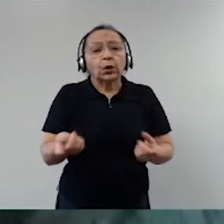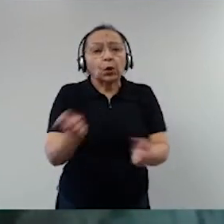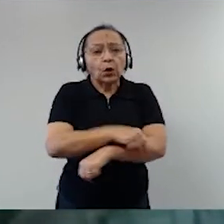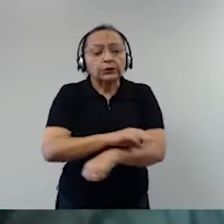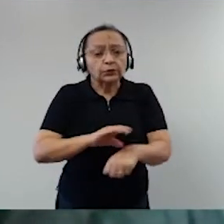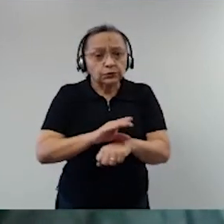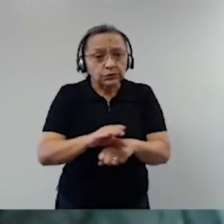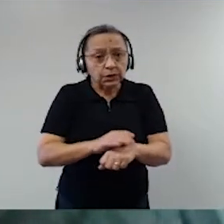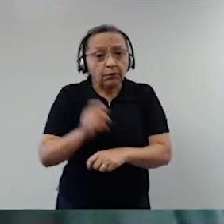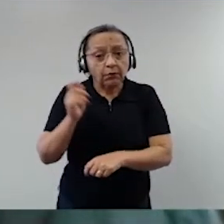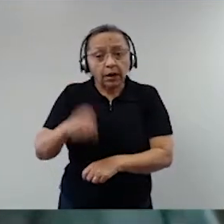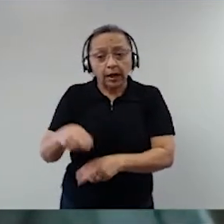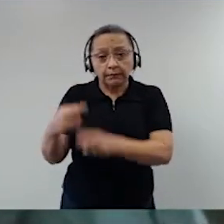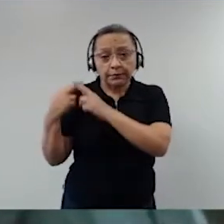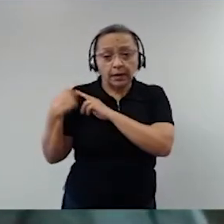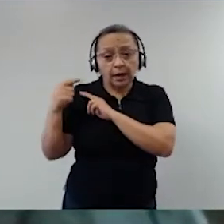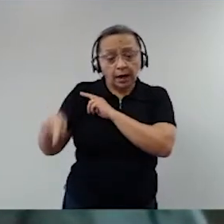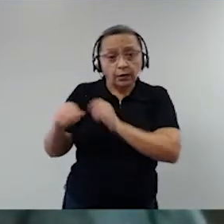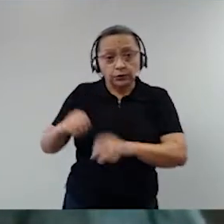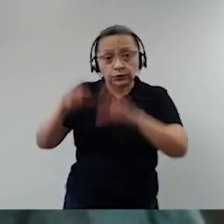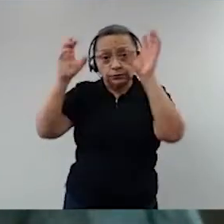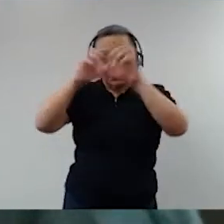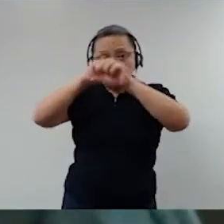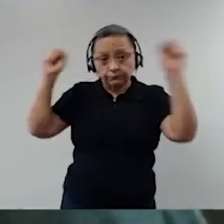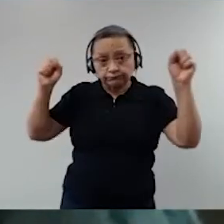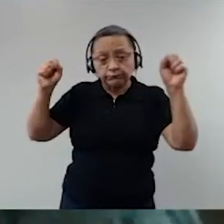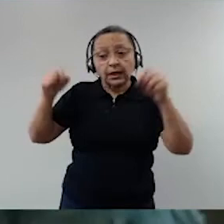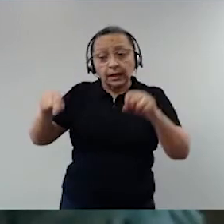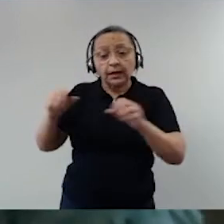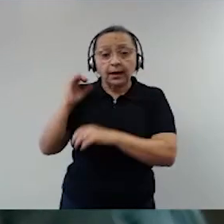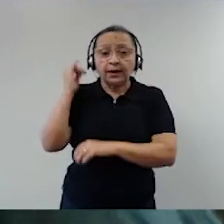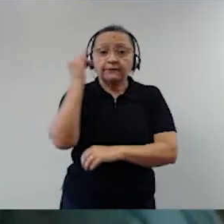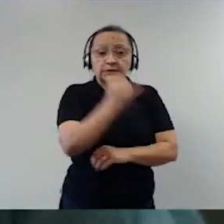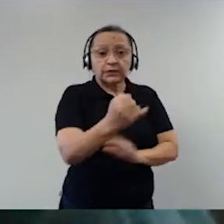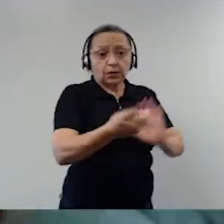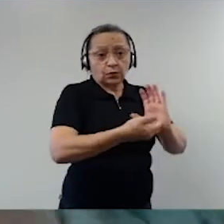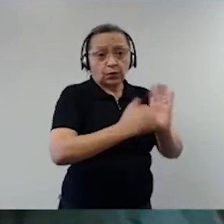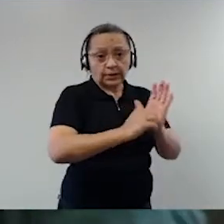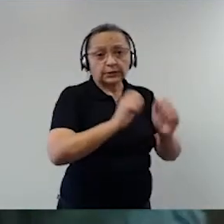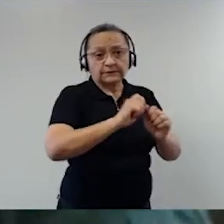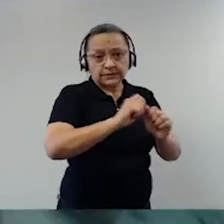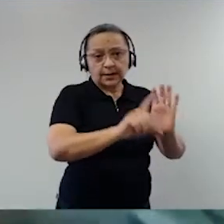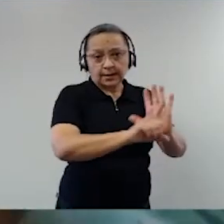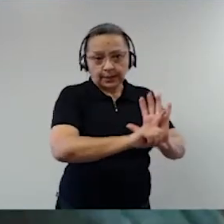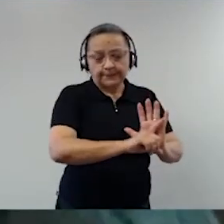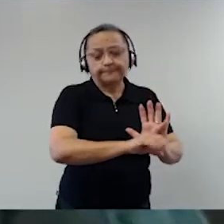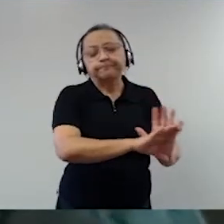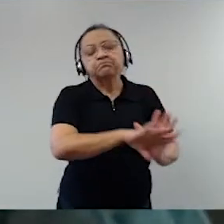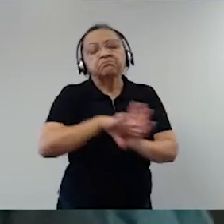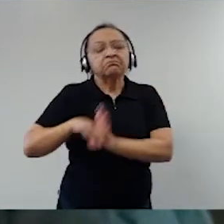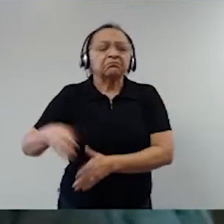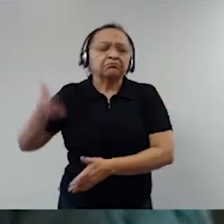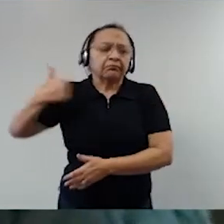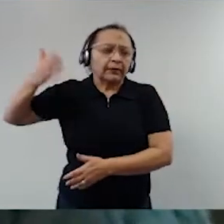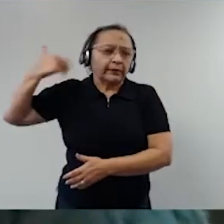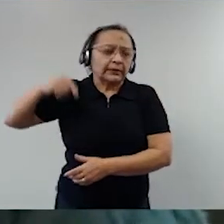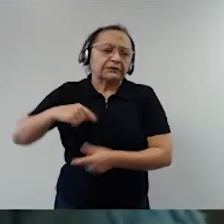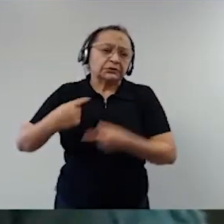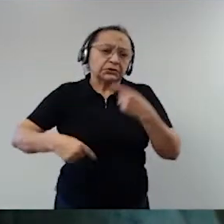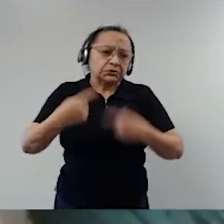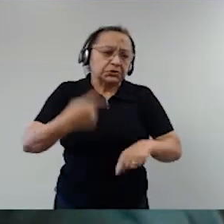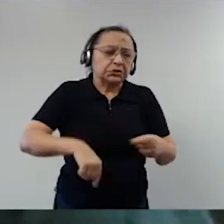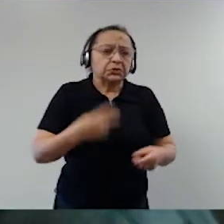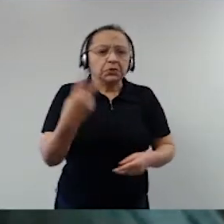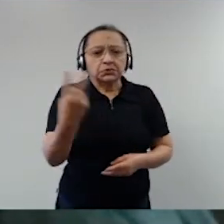ao Supremo Tribunal Federal comunicar ao Congresso para que faça a lei. Na ocasião, discutindo com Silvio Ney Sánchez, com o Bernardo